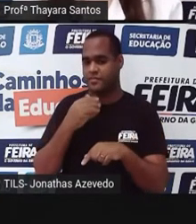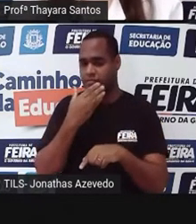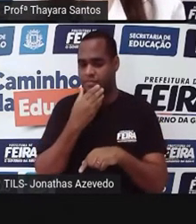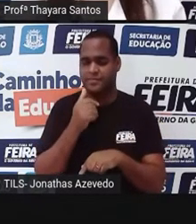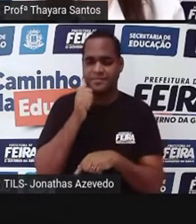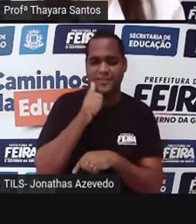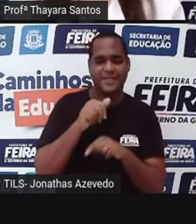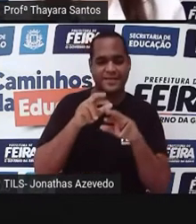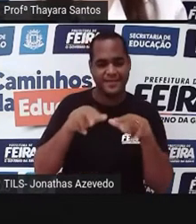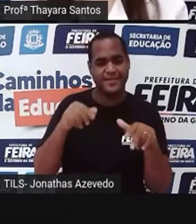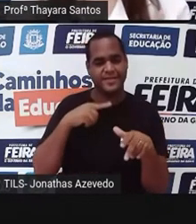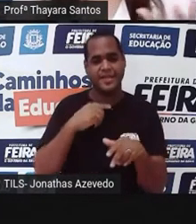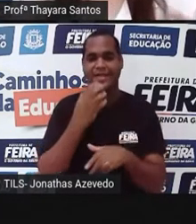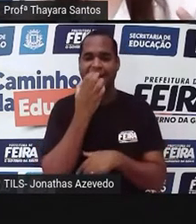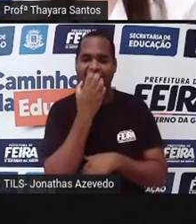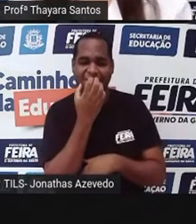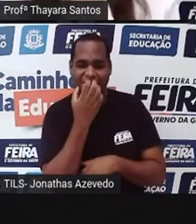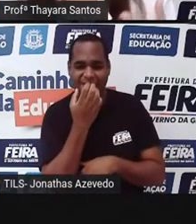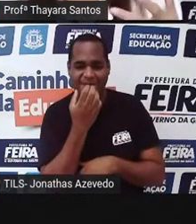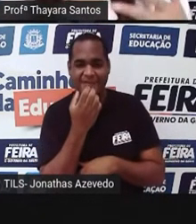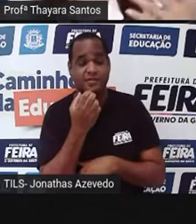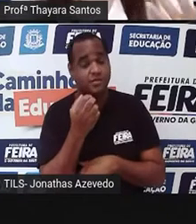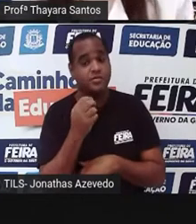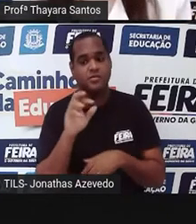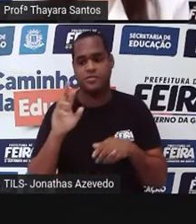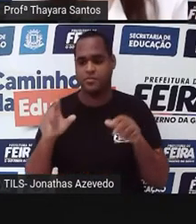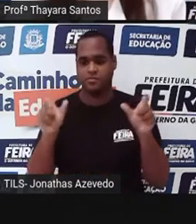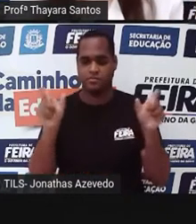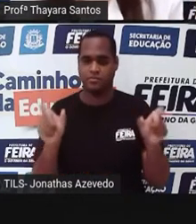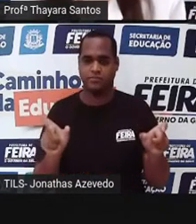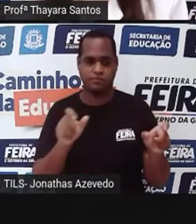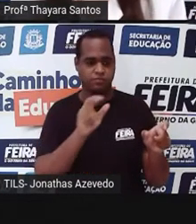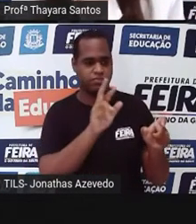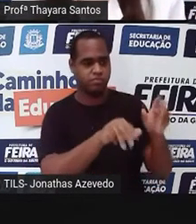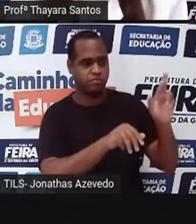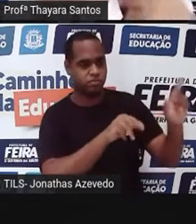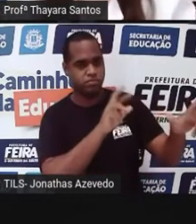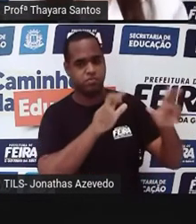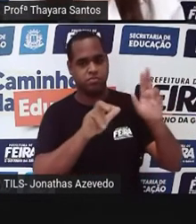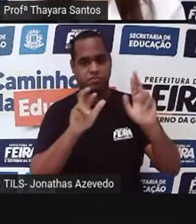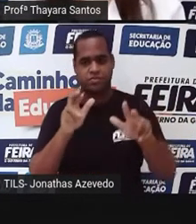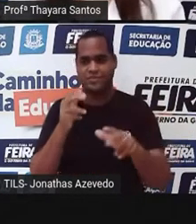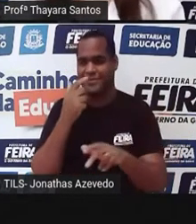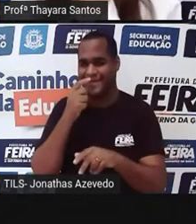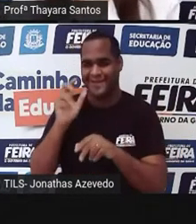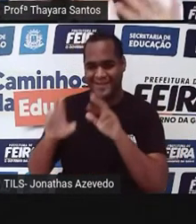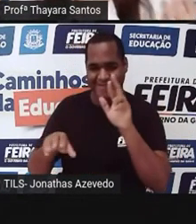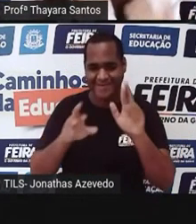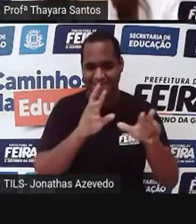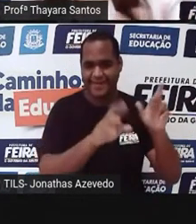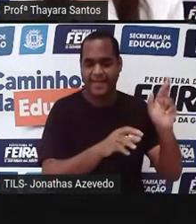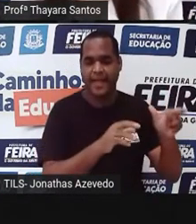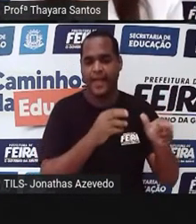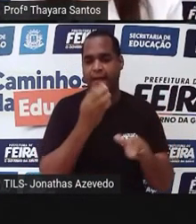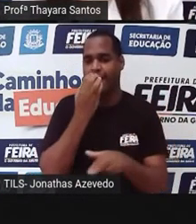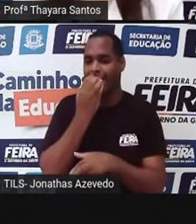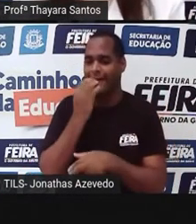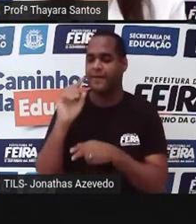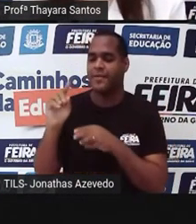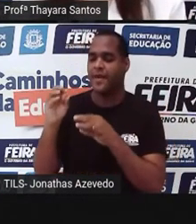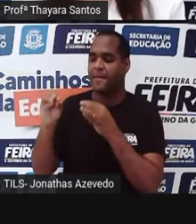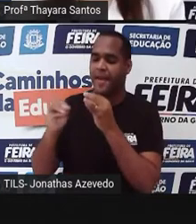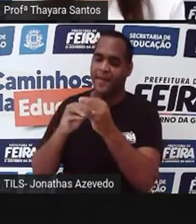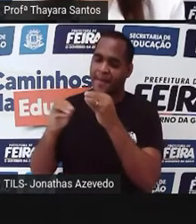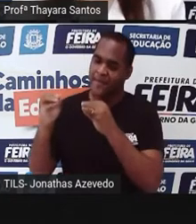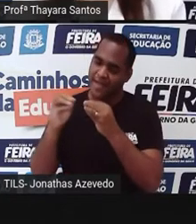exemplo disso são as raças de cachorro, né, porque os cachorros são todos da mesma espécie, mas tem várias raças diferentes. E quem fez essa manipulação